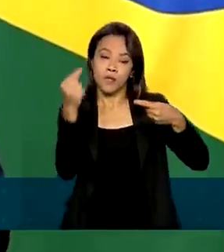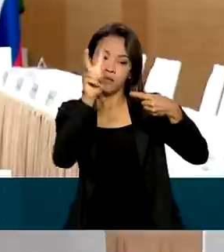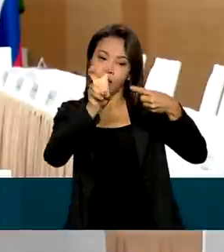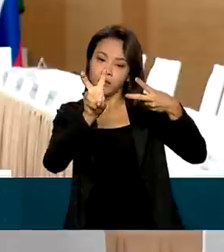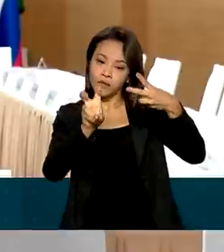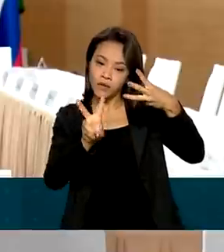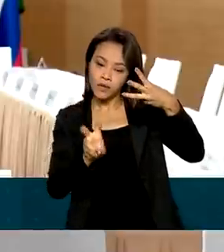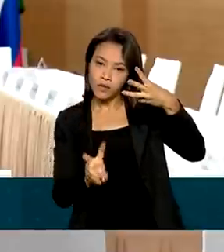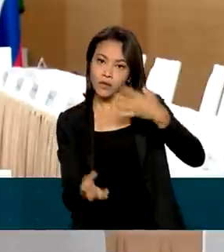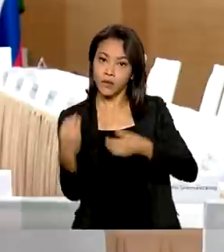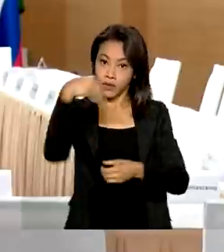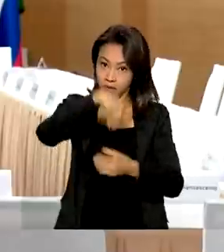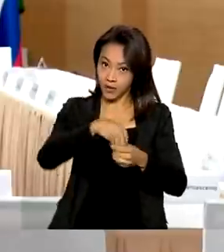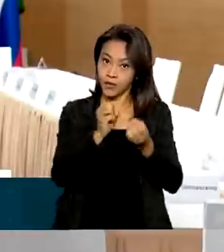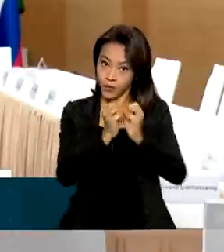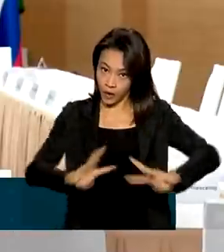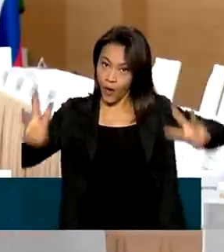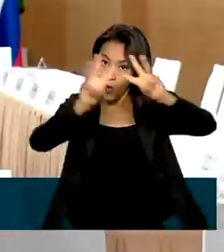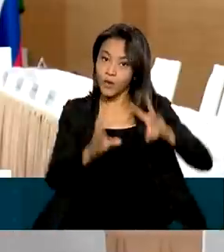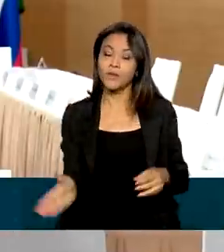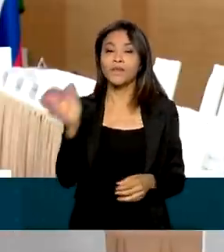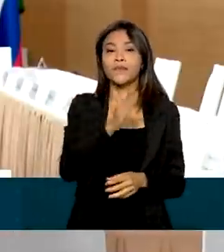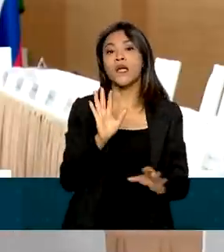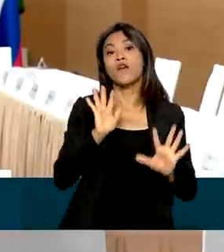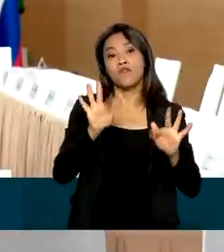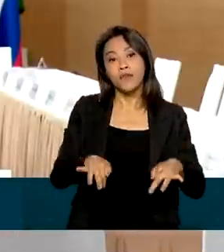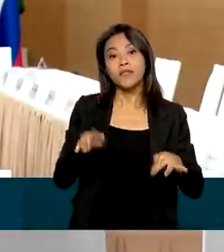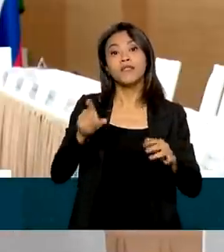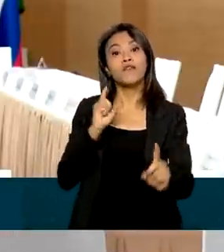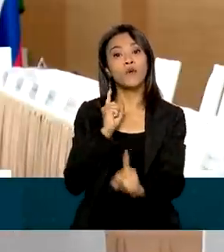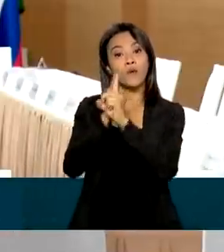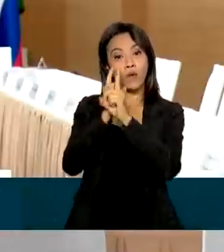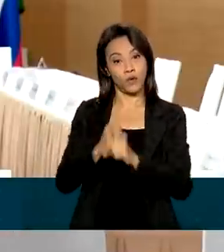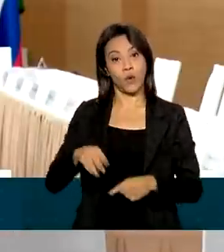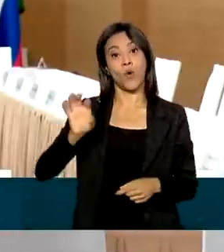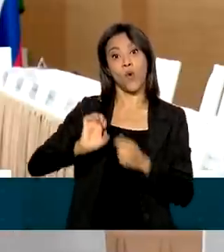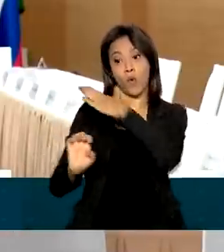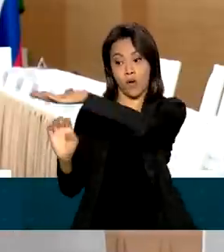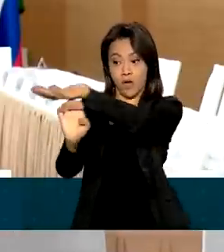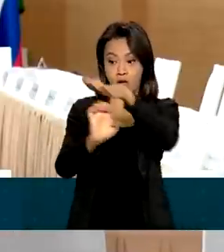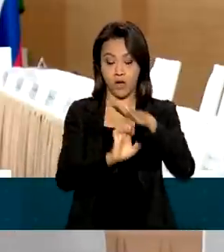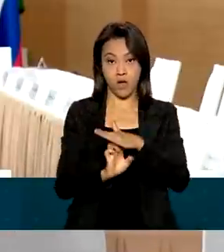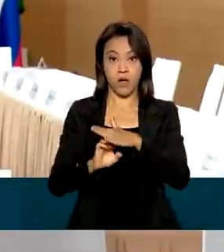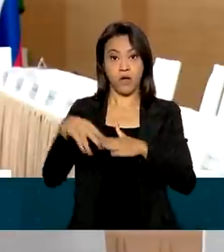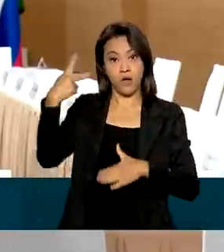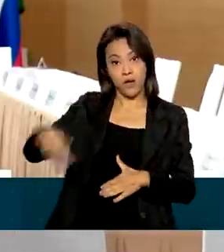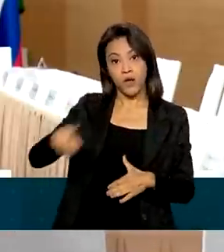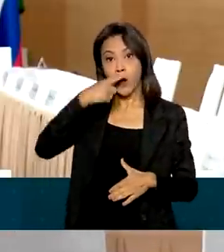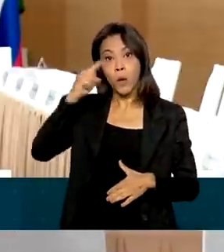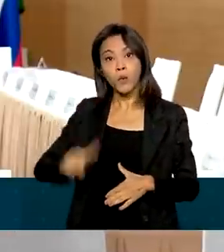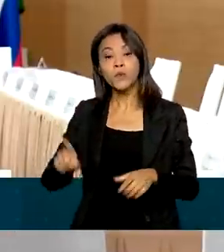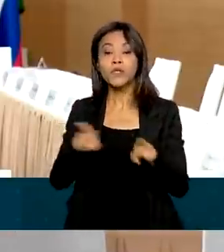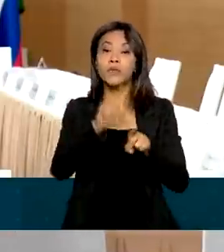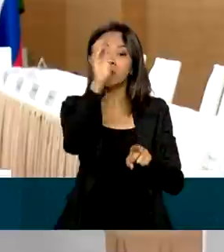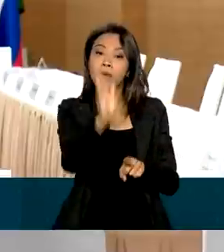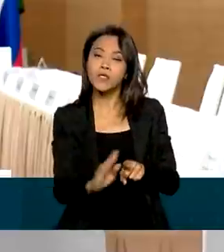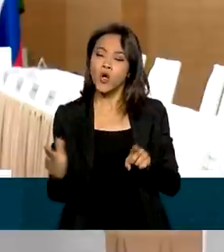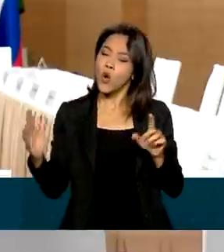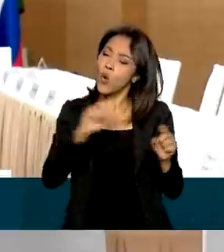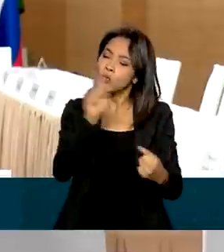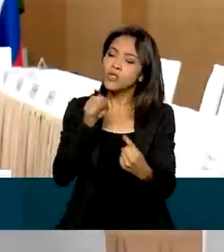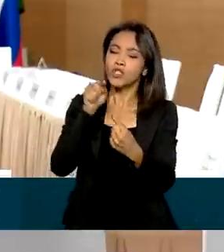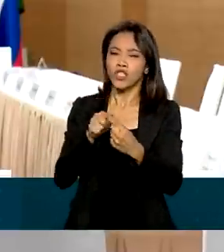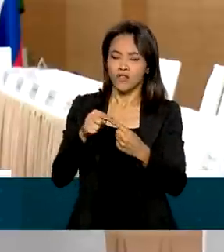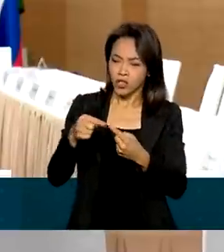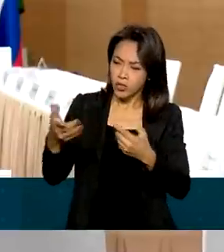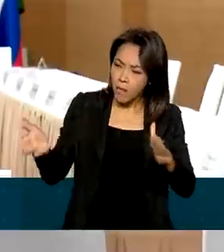da ONU. Por fim, Bolsonaro se reuniu com empresários russos e brasileiros para discutir maneiras de fortalecer o comércio entre os